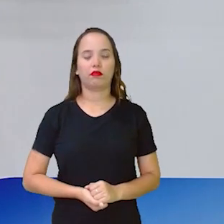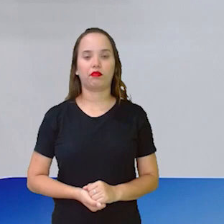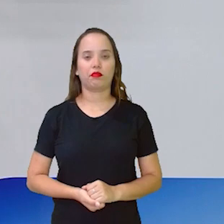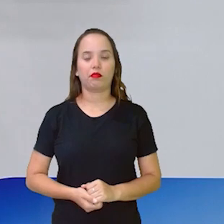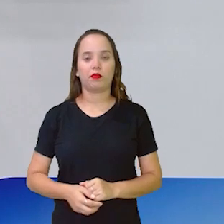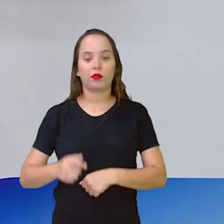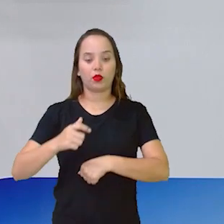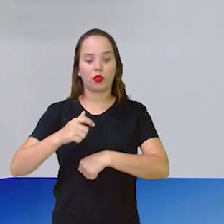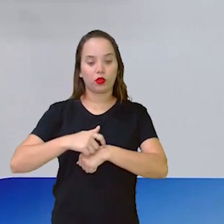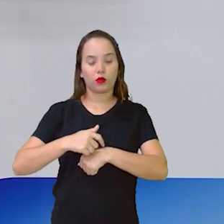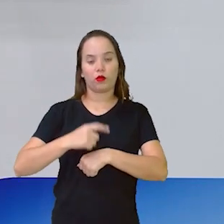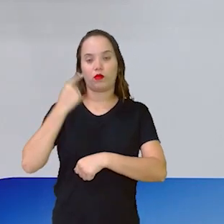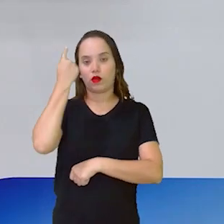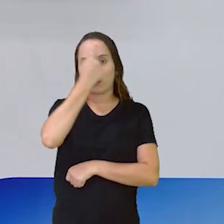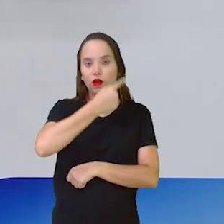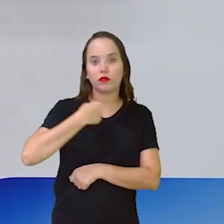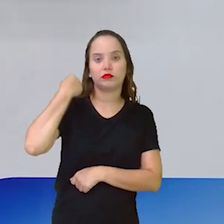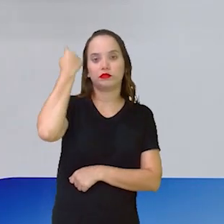Então, ó.